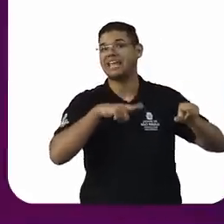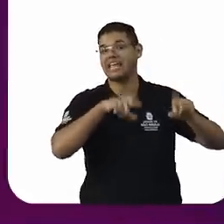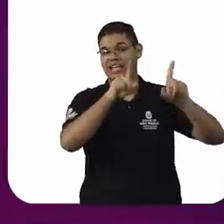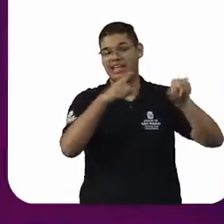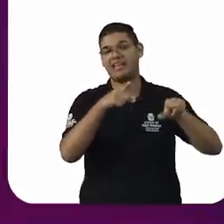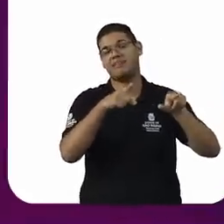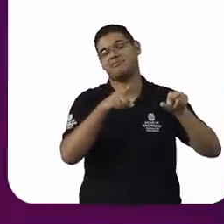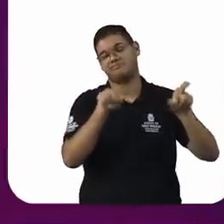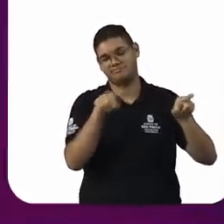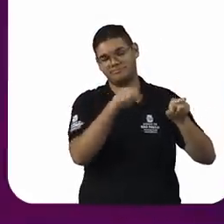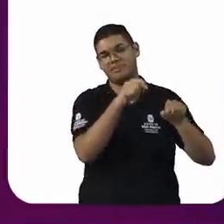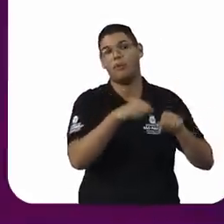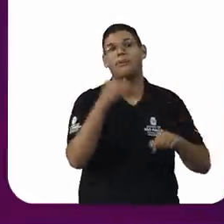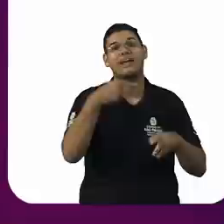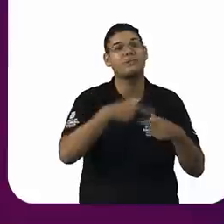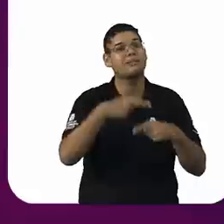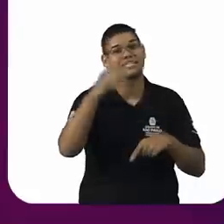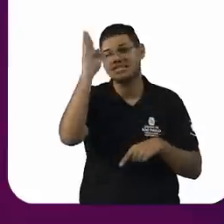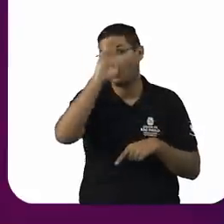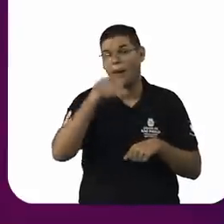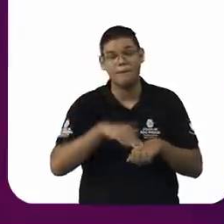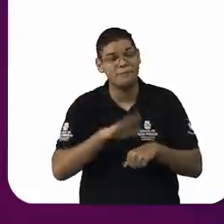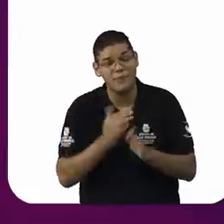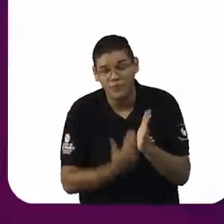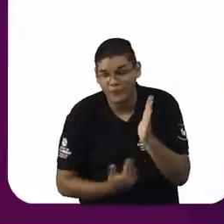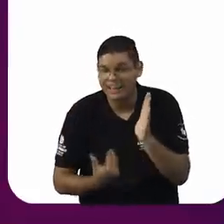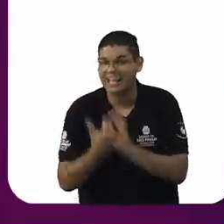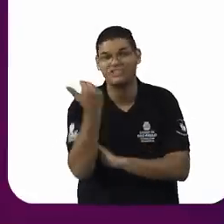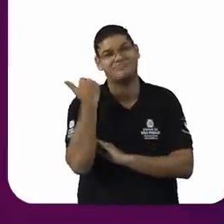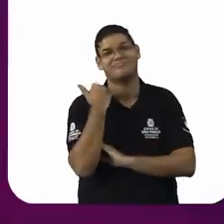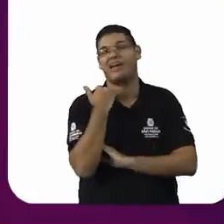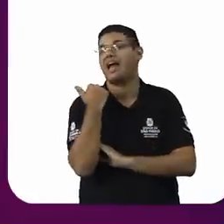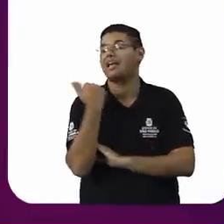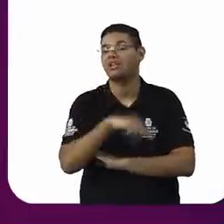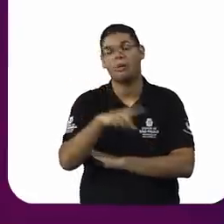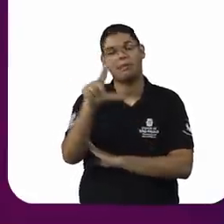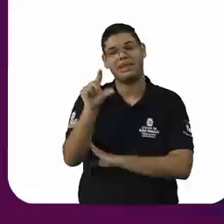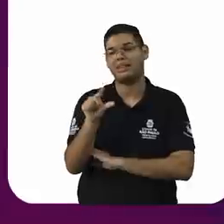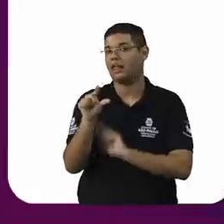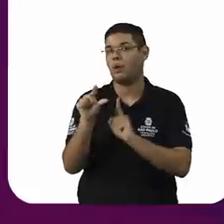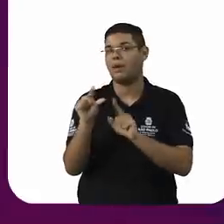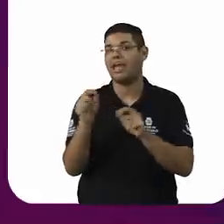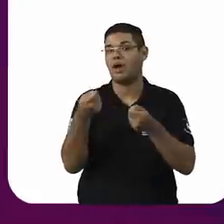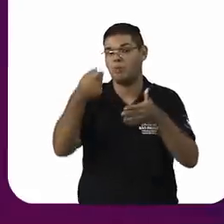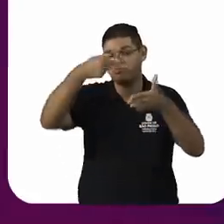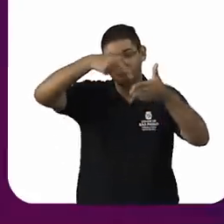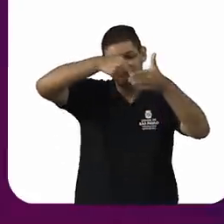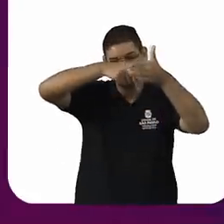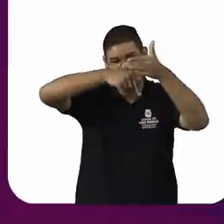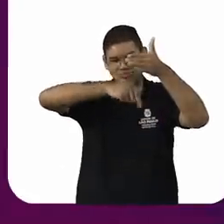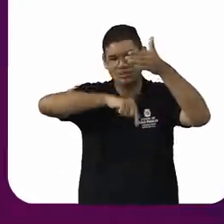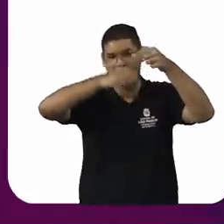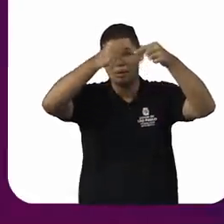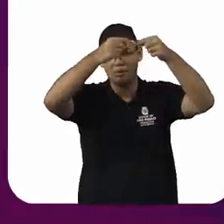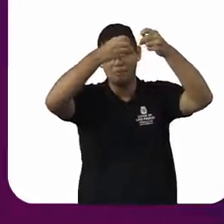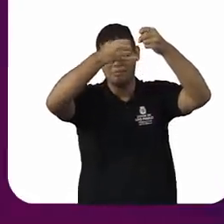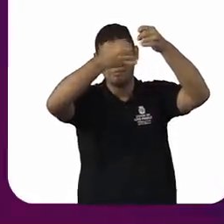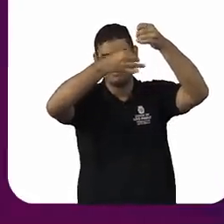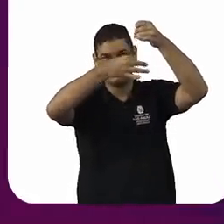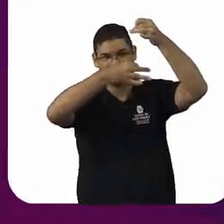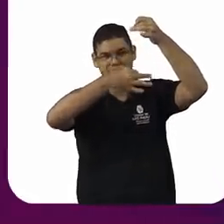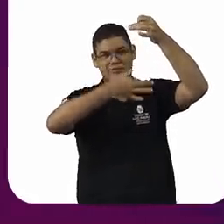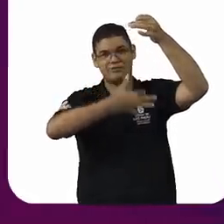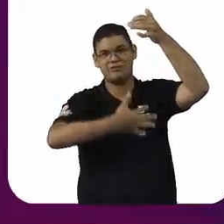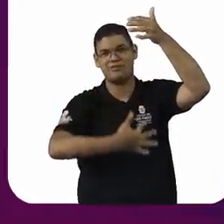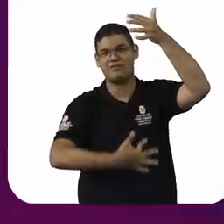Brasil, é uma chave bastante grande. Ela não é uma chave pequena, é uma porção pequena. Ela é uma porção que a gente pode